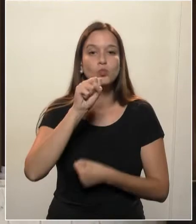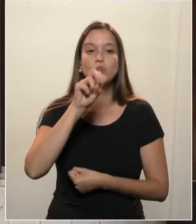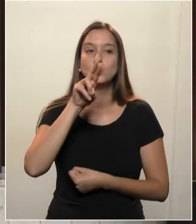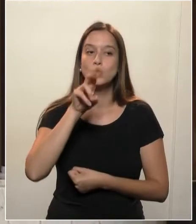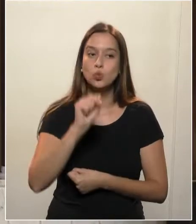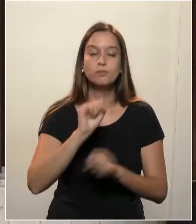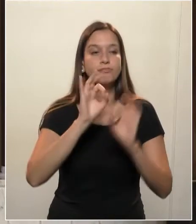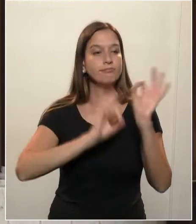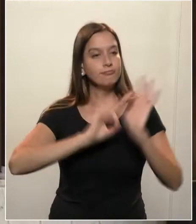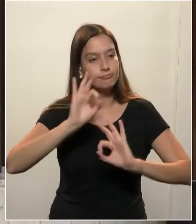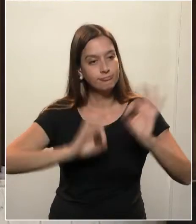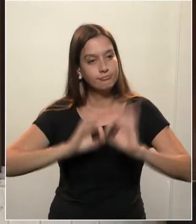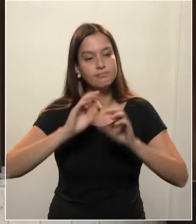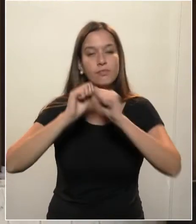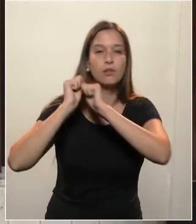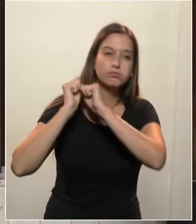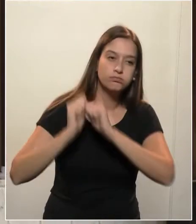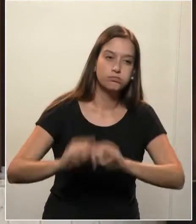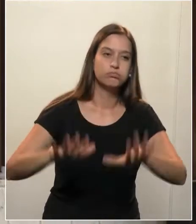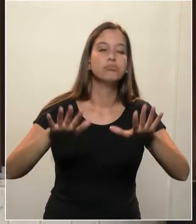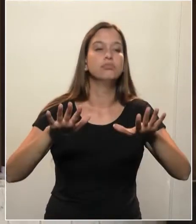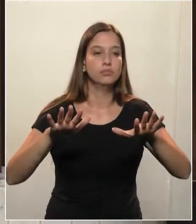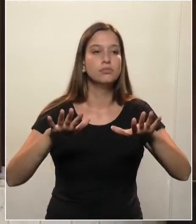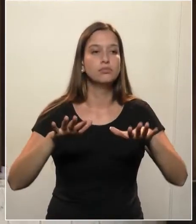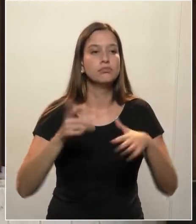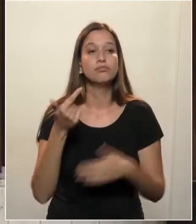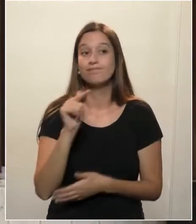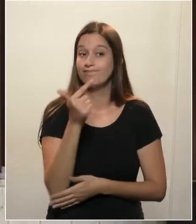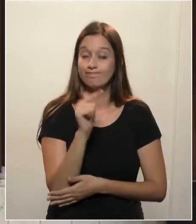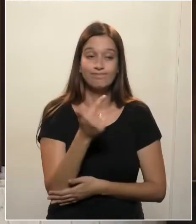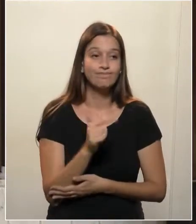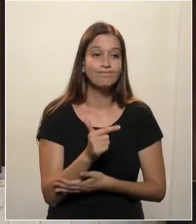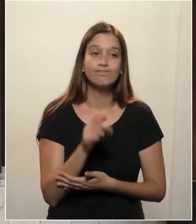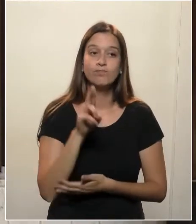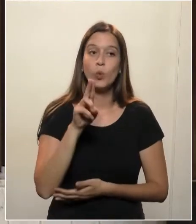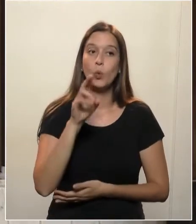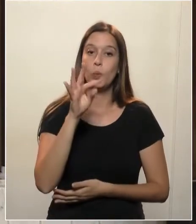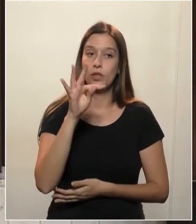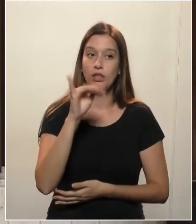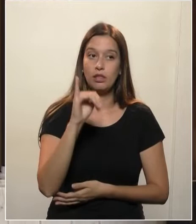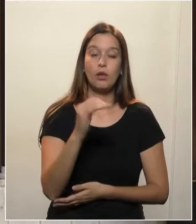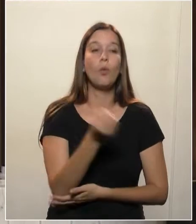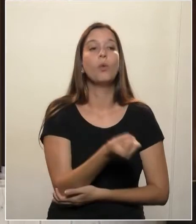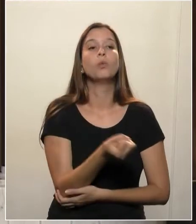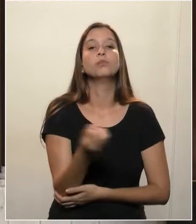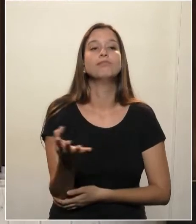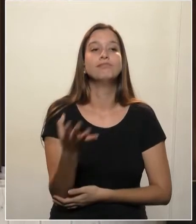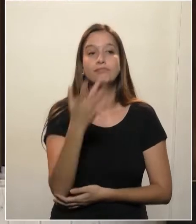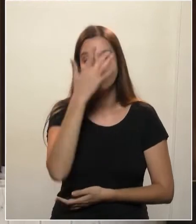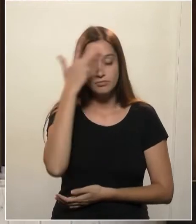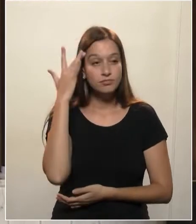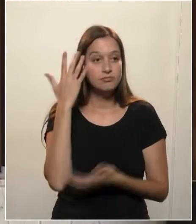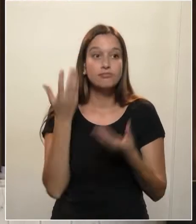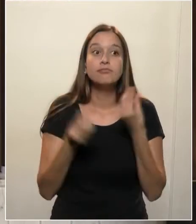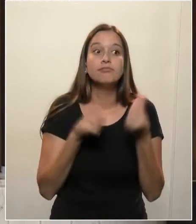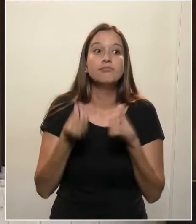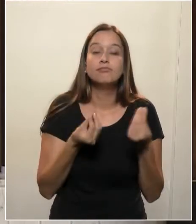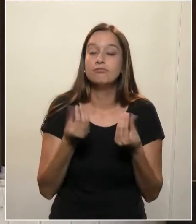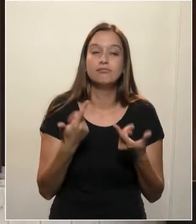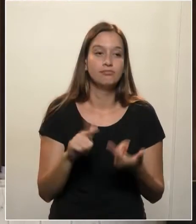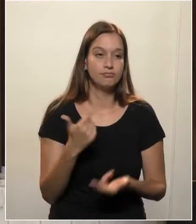epidemia. Não vai ter leito de UTI suficiente. Não vai ter